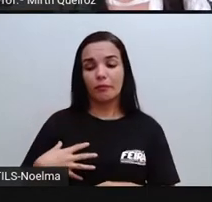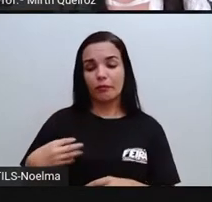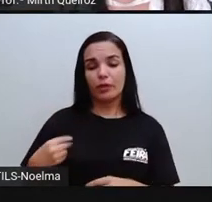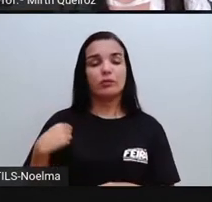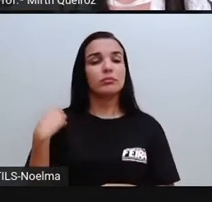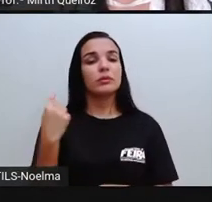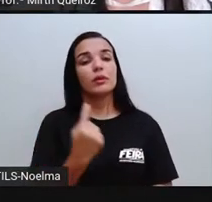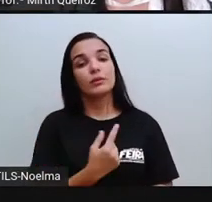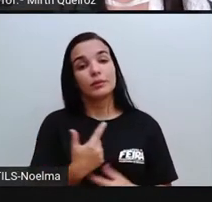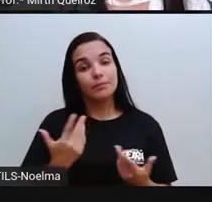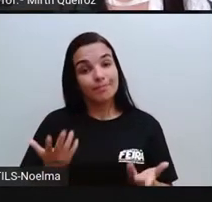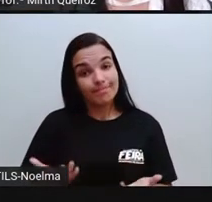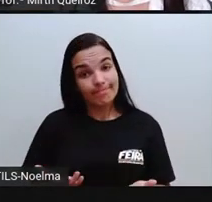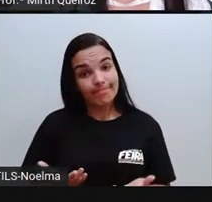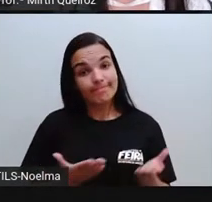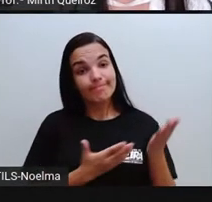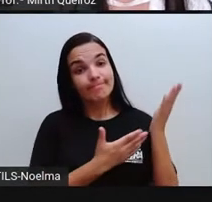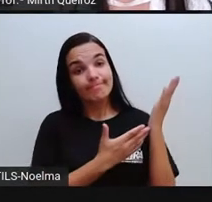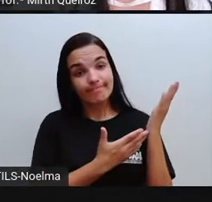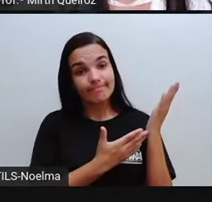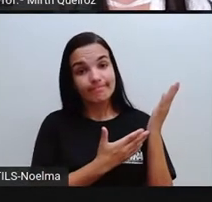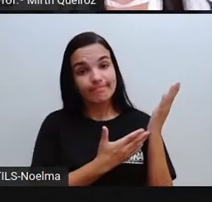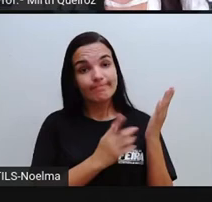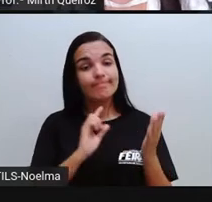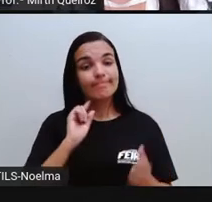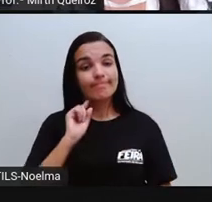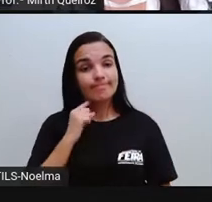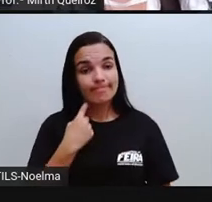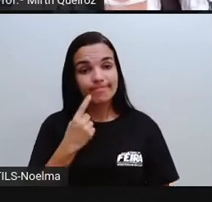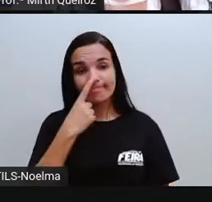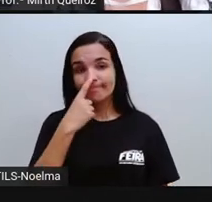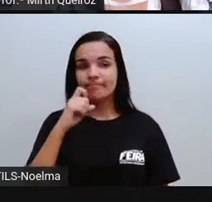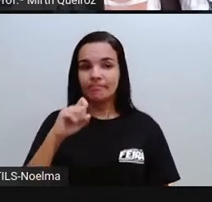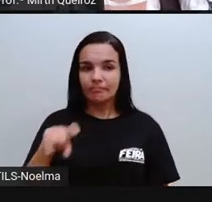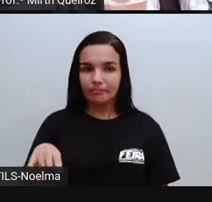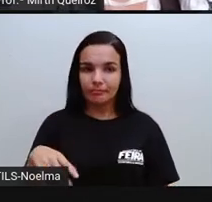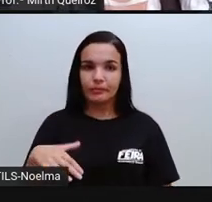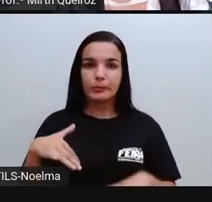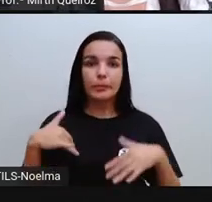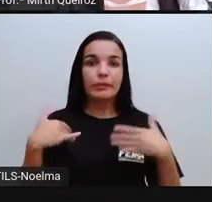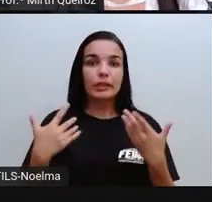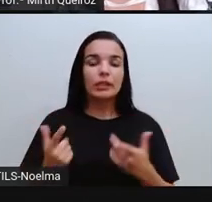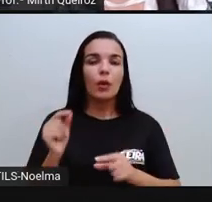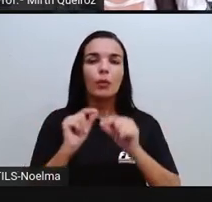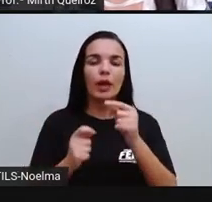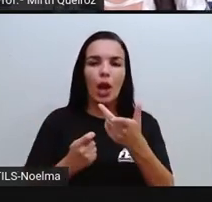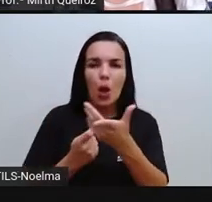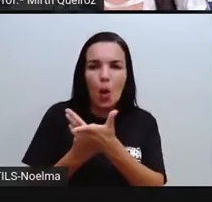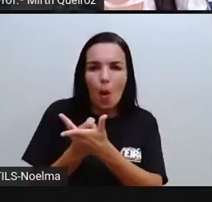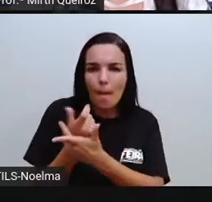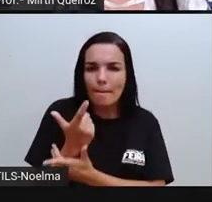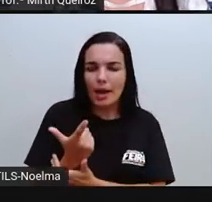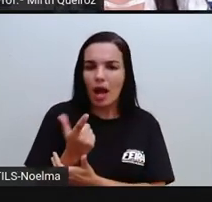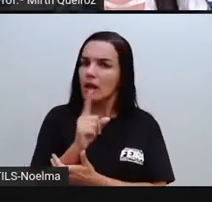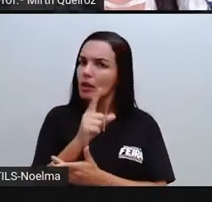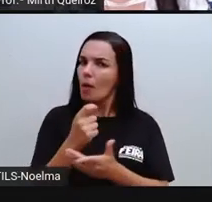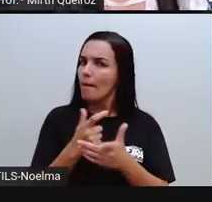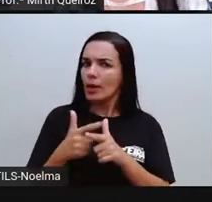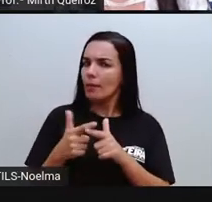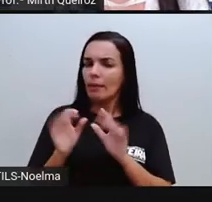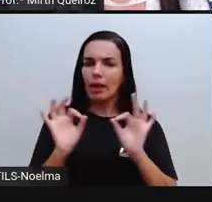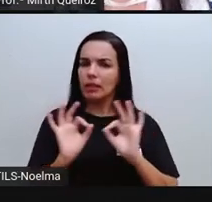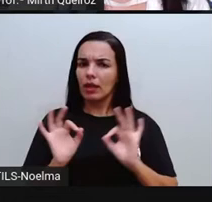os nossos filhos seria o lixo. O ato de consumo em si não é um problema.